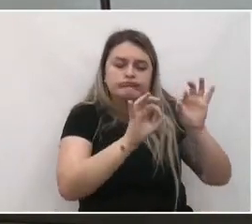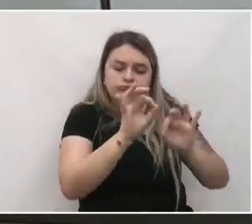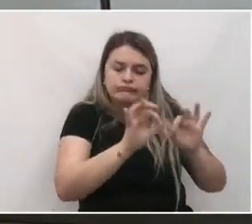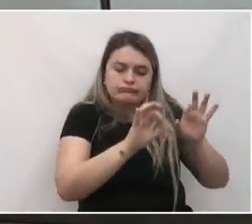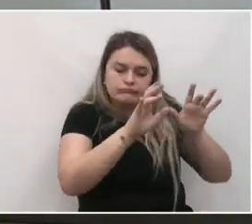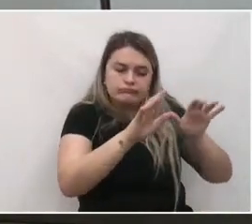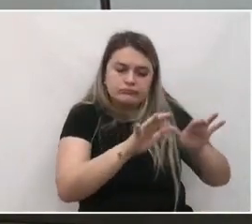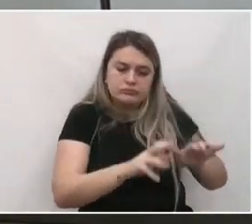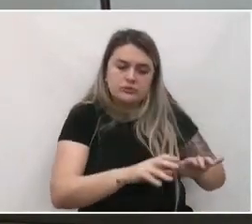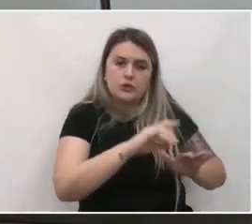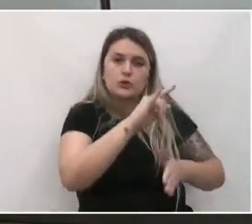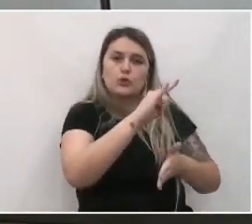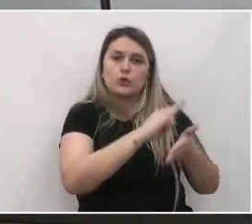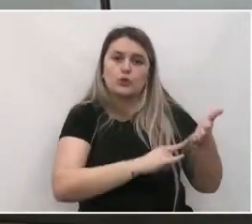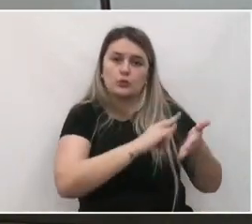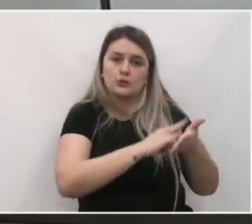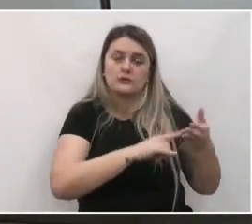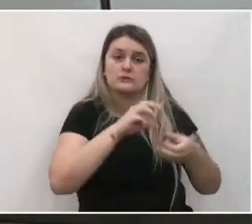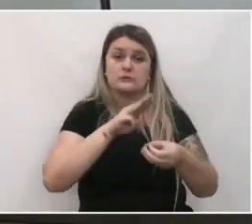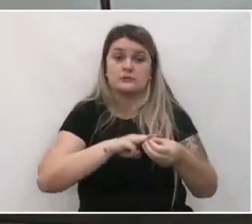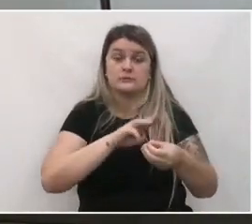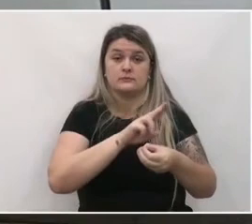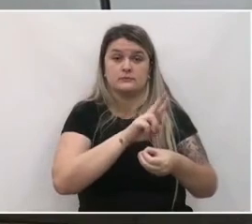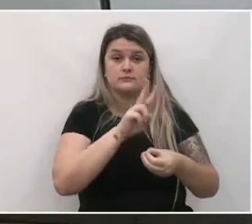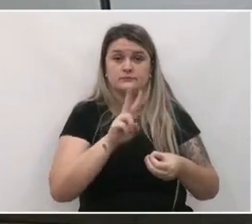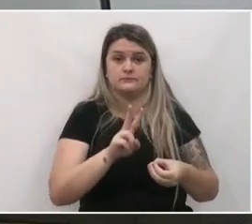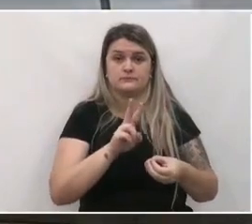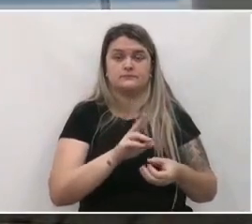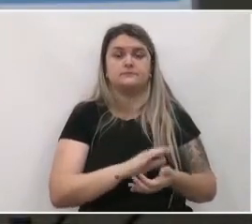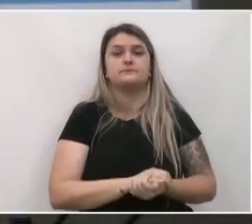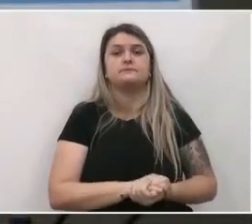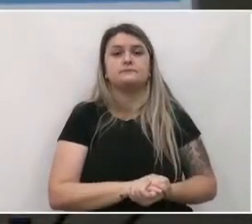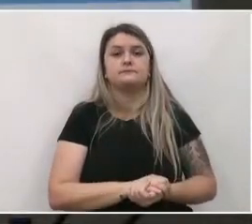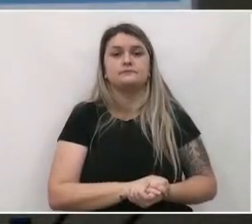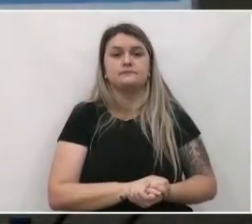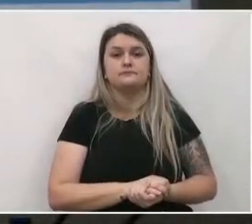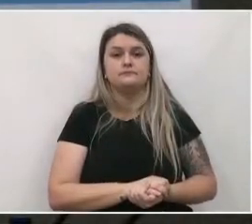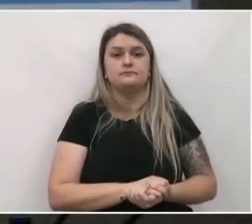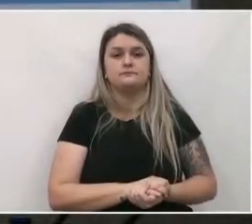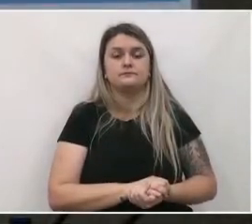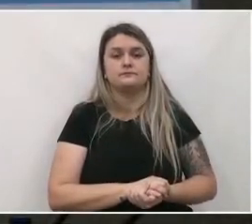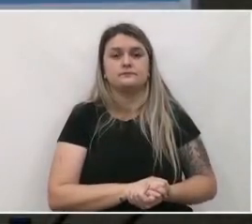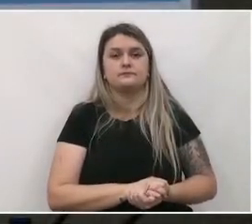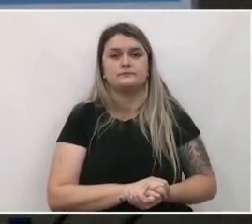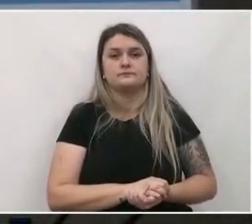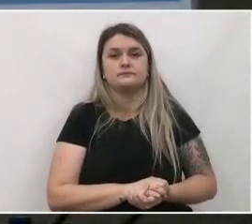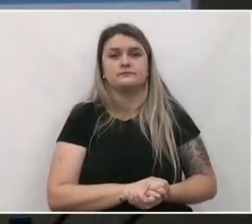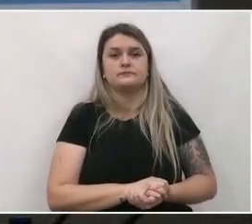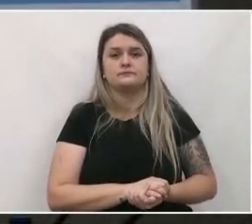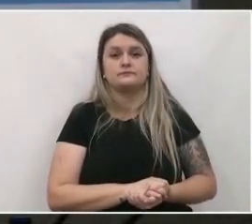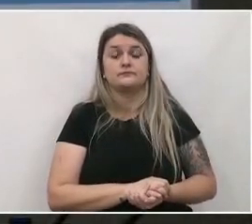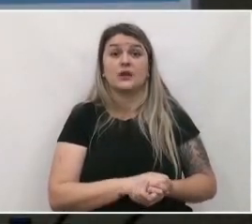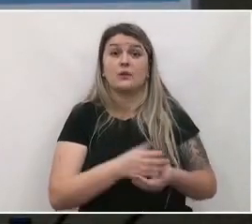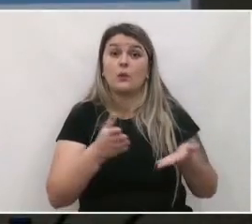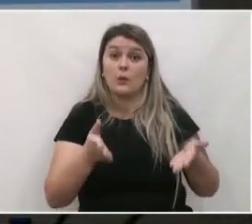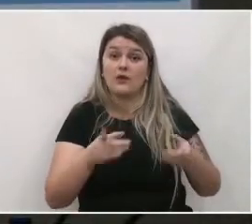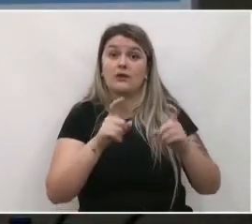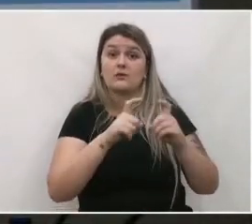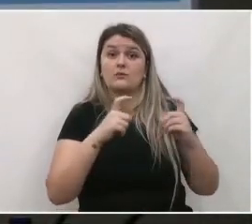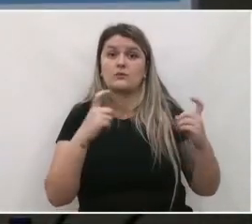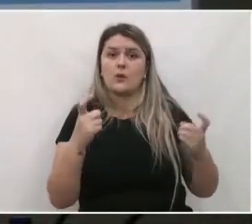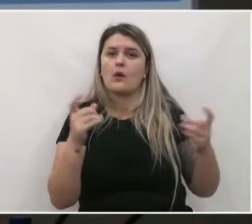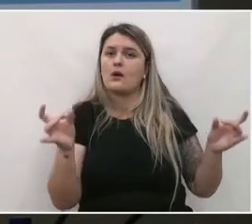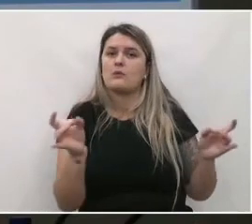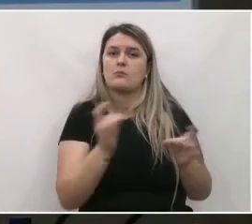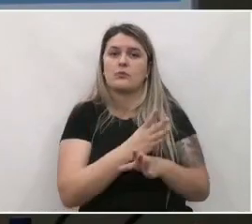do plano diretor de União da Vitória. Nesse momento, a gente, com essa audiência, está concluindo o que seria